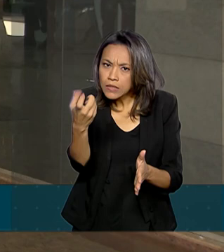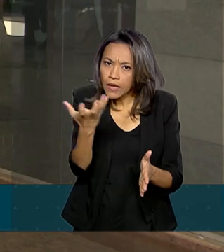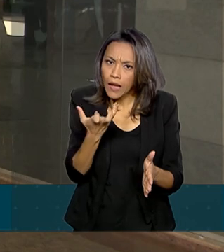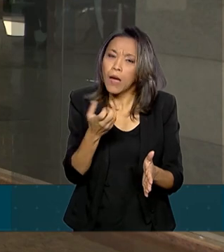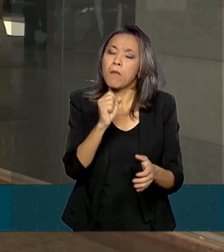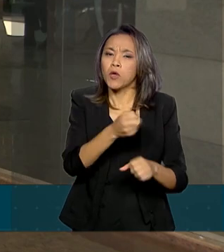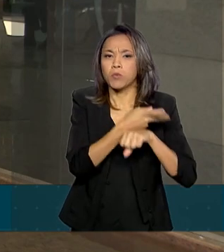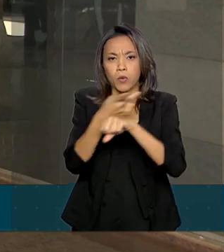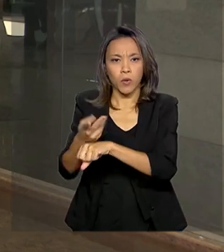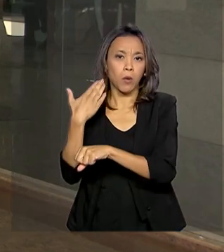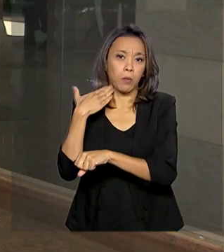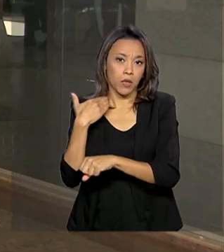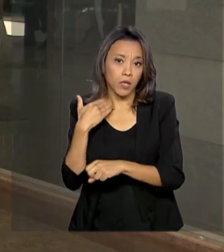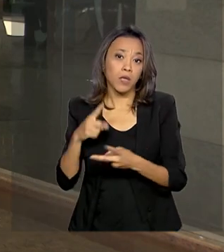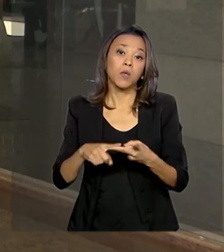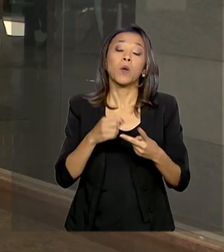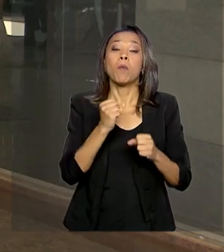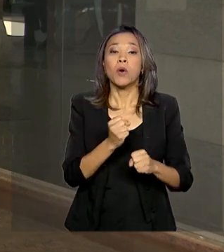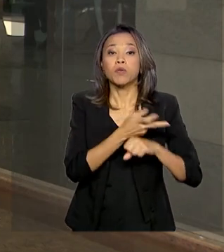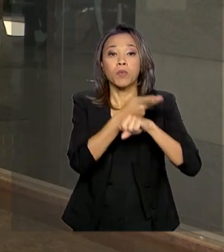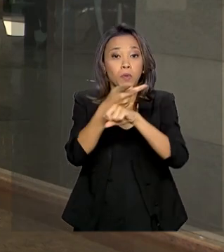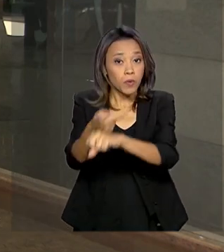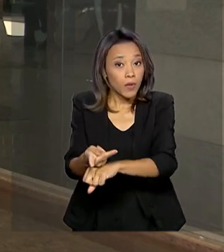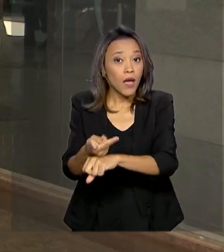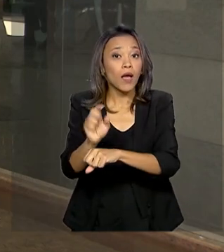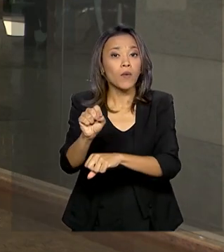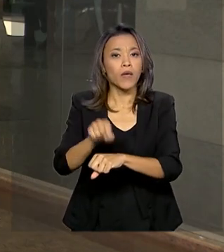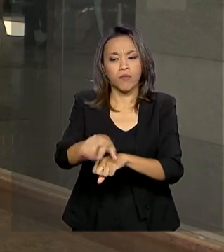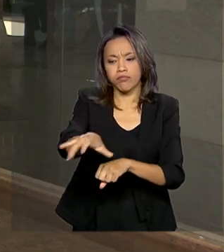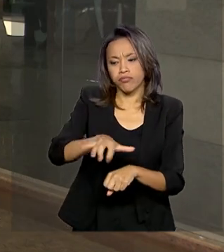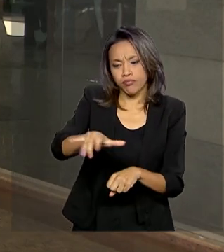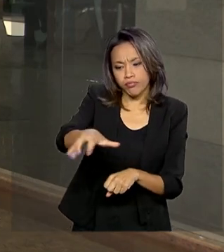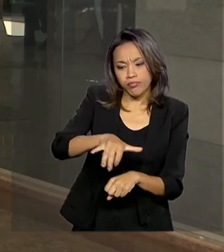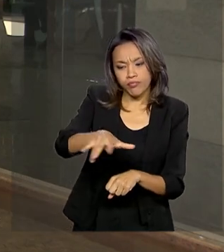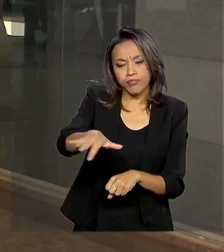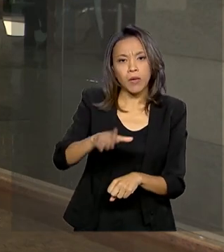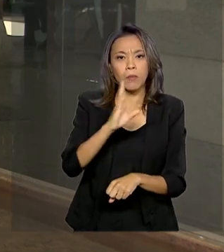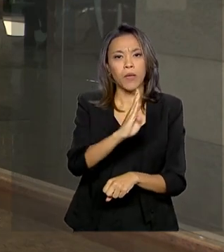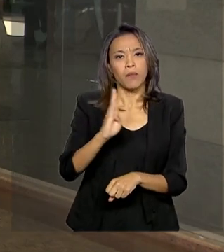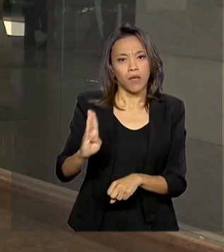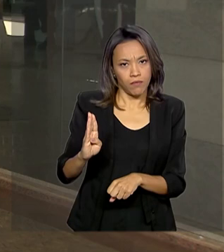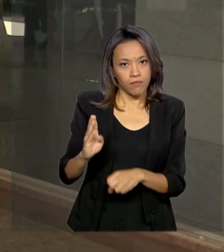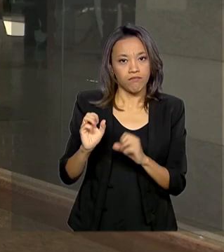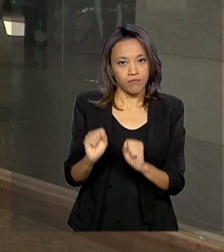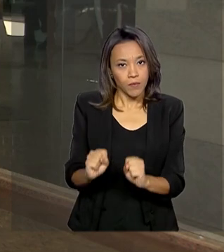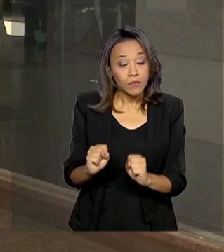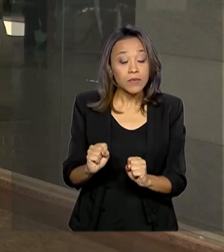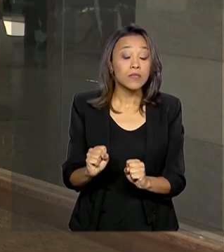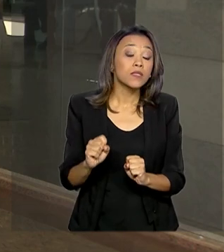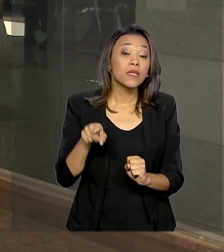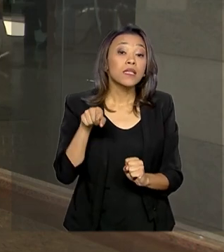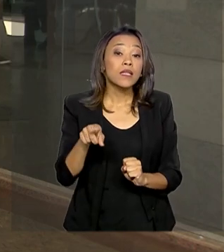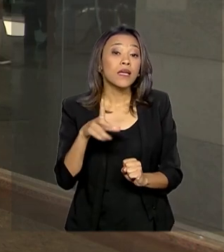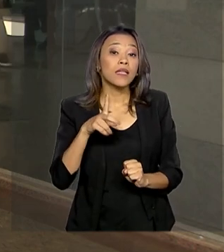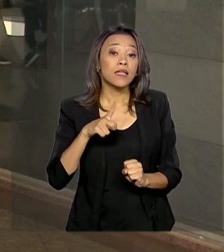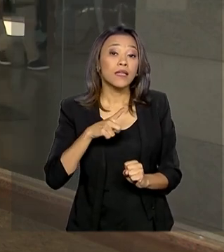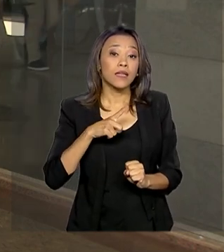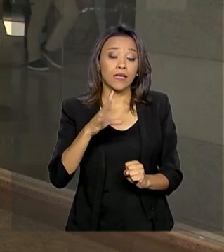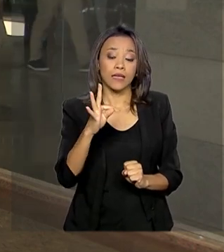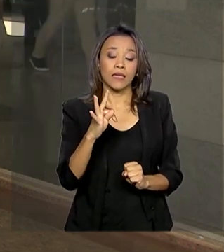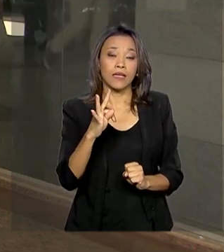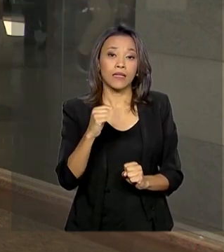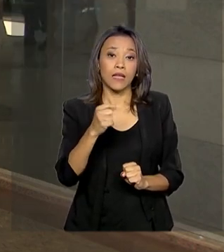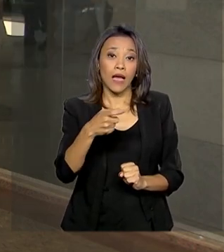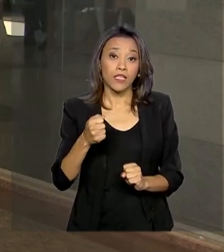correspondente bancário ou até fazer adesão nos canais digitais do Banco do Brasil. As operações terão taxa de juros a